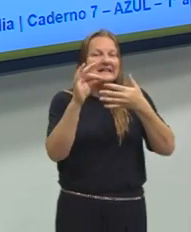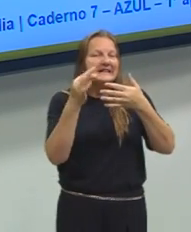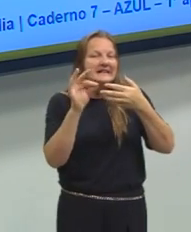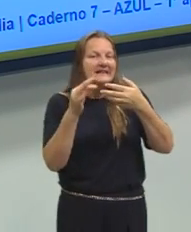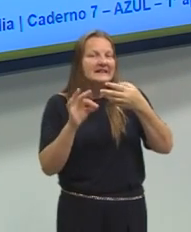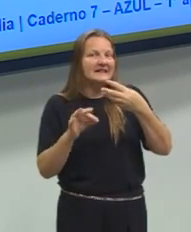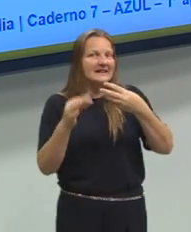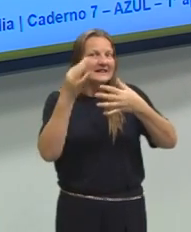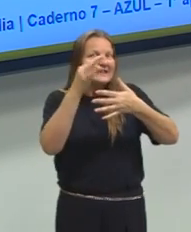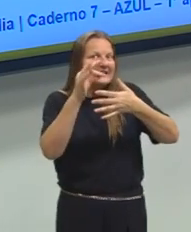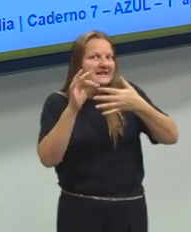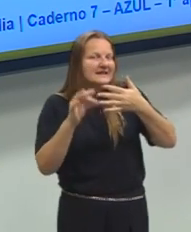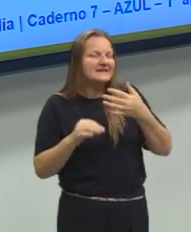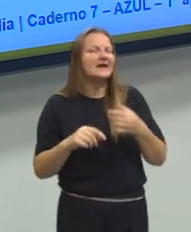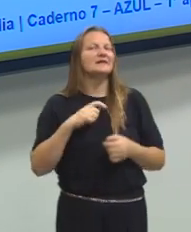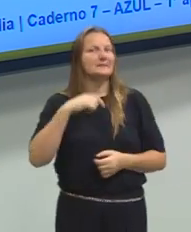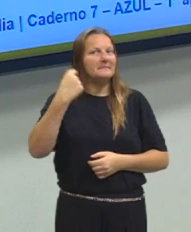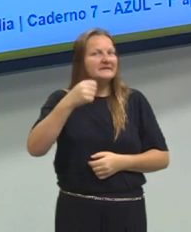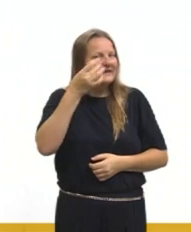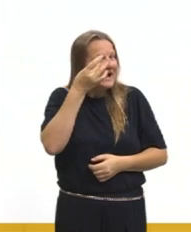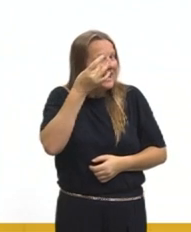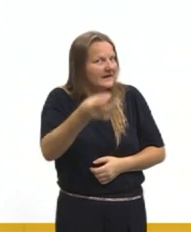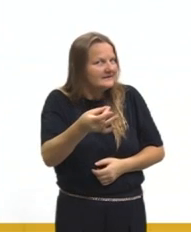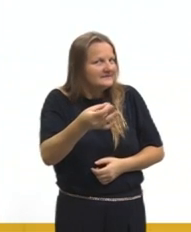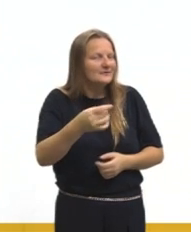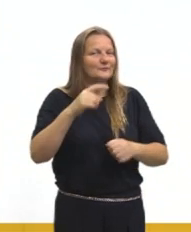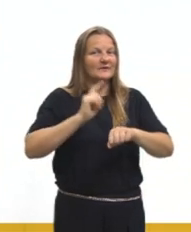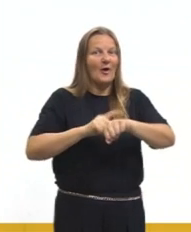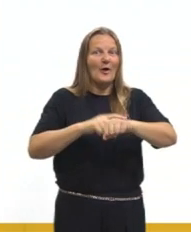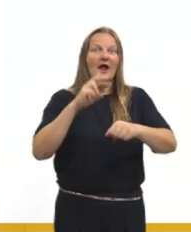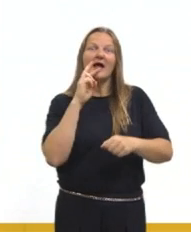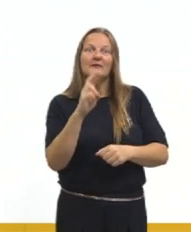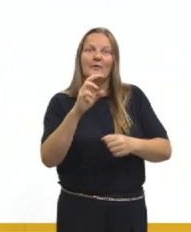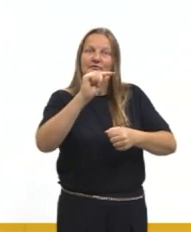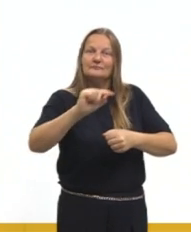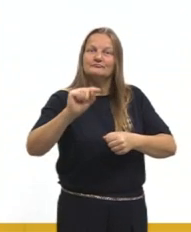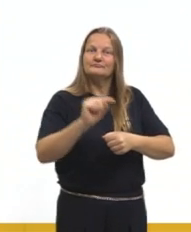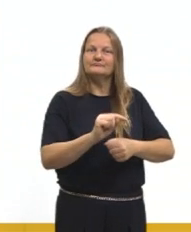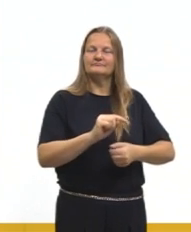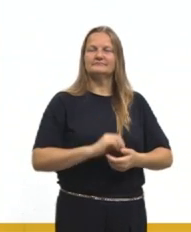pequenos. Que vão fazer diferença lá na hora de marcar a resposta final.